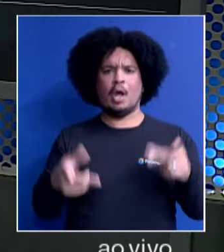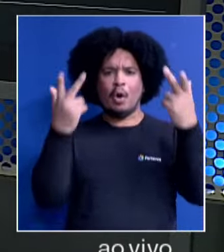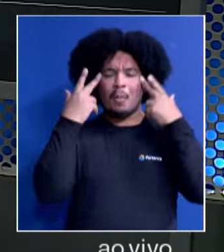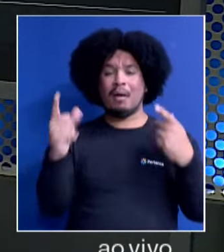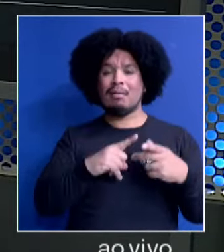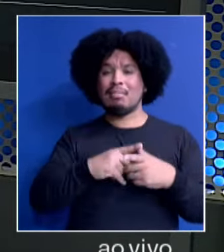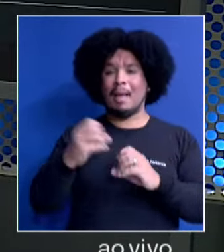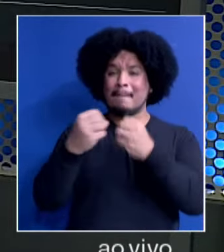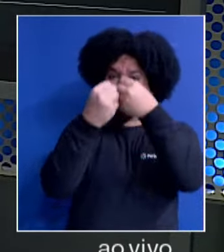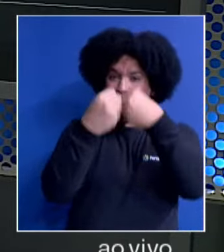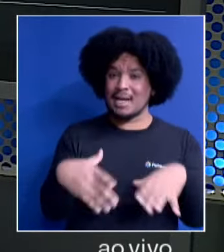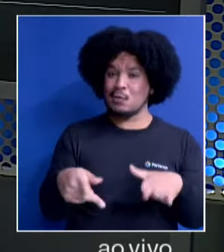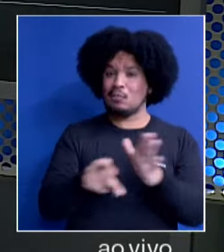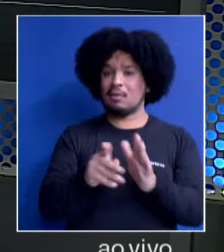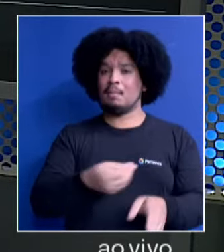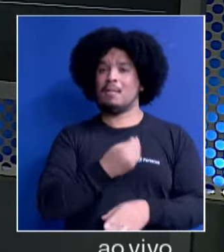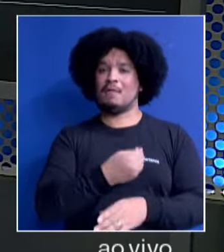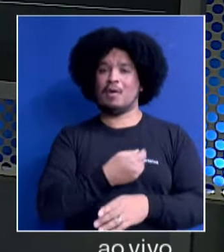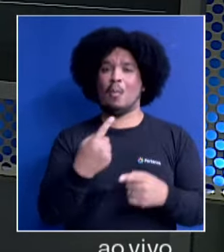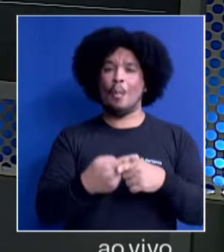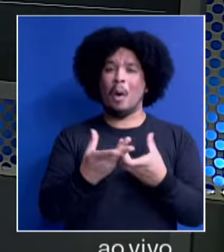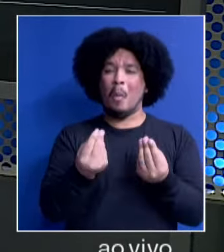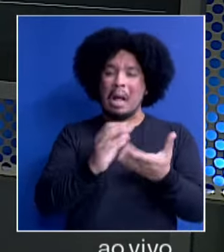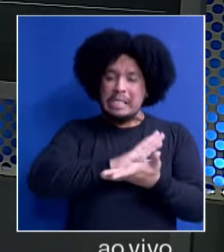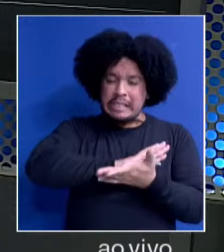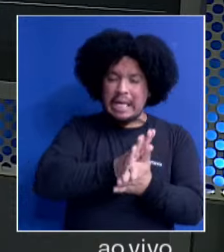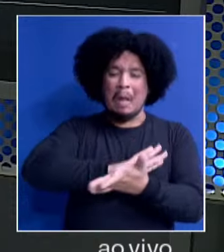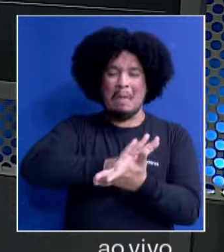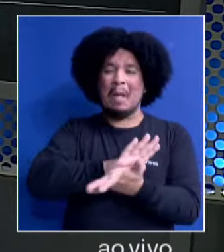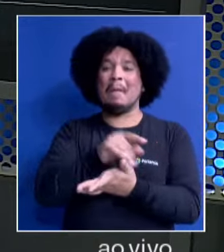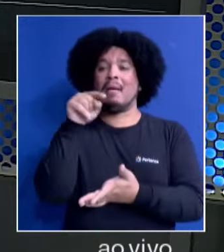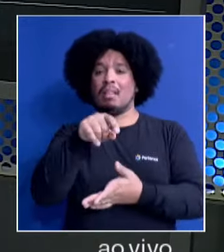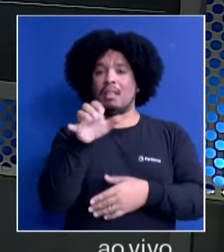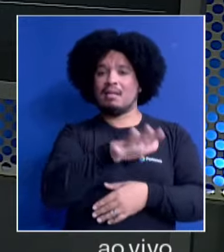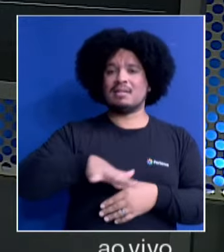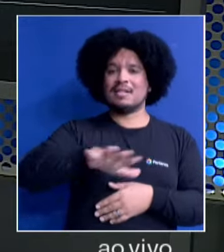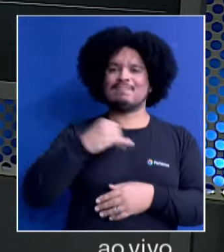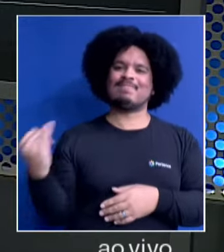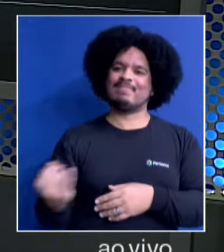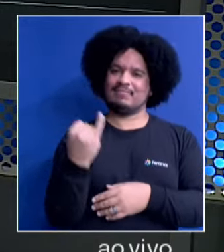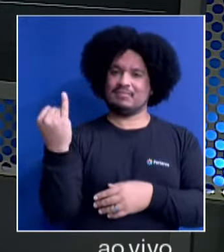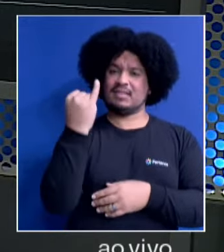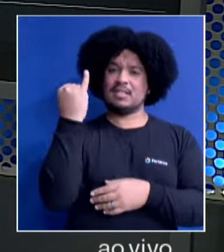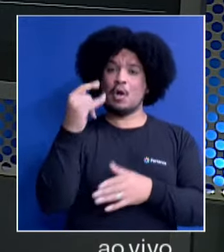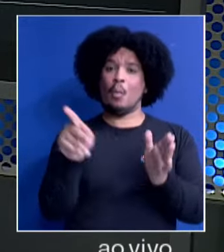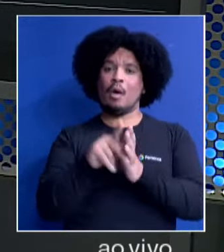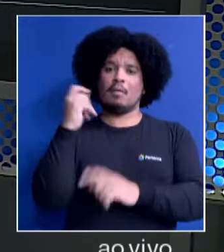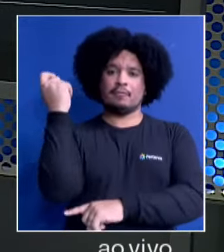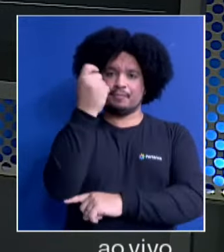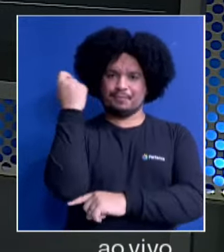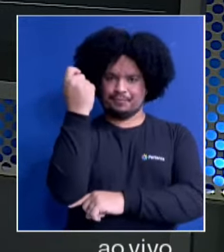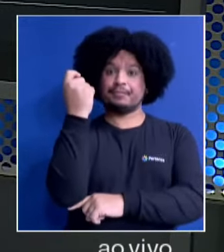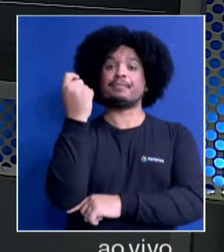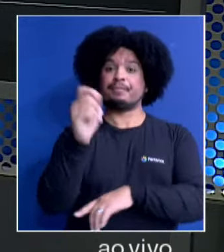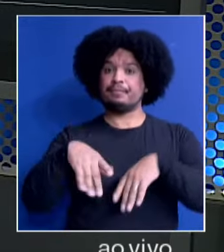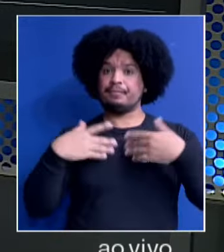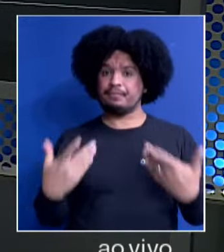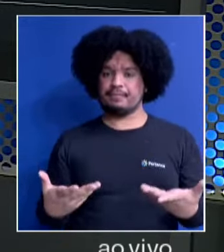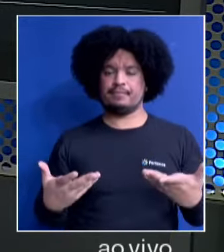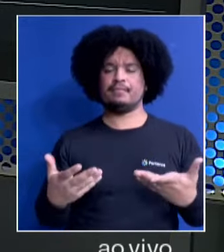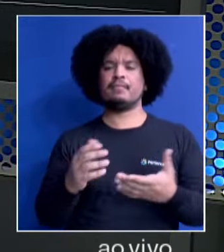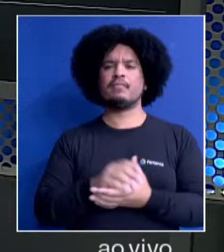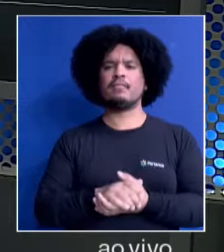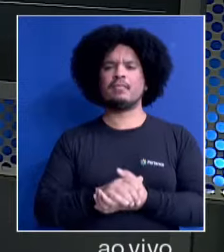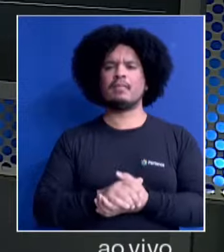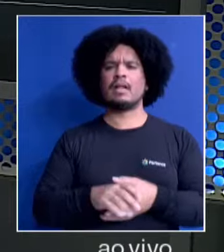sendo prejudicados também por tanta destruição nessa área tão importante do Rio Grande do Sul. Então, assim, e